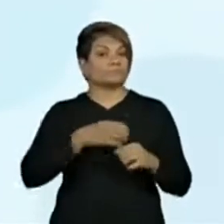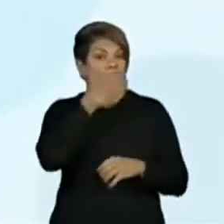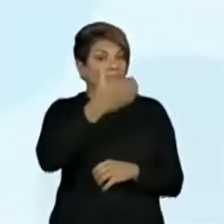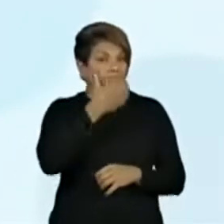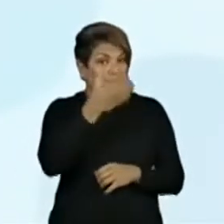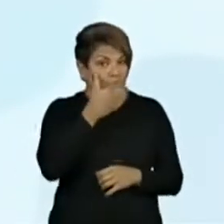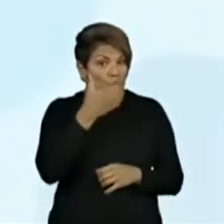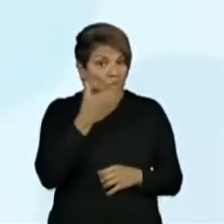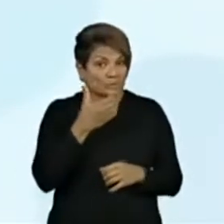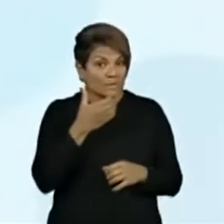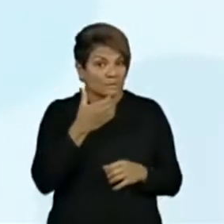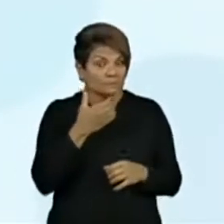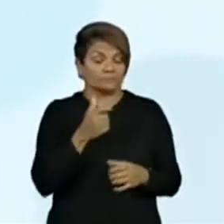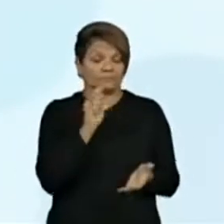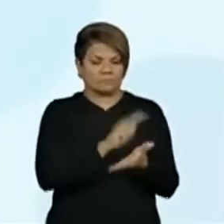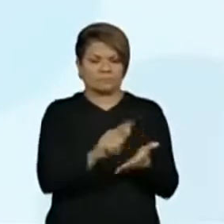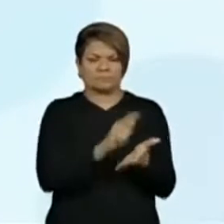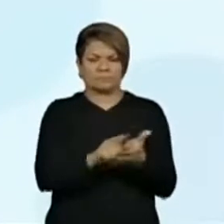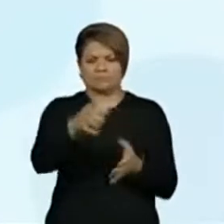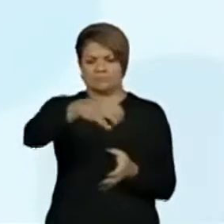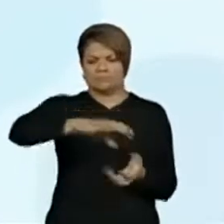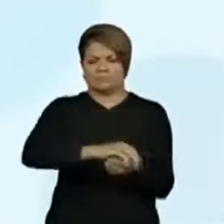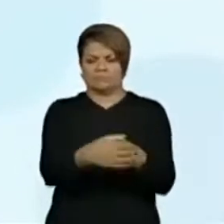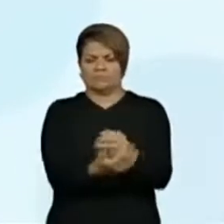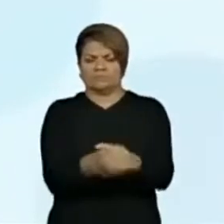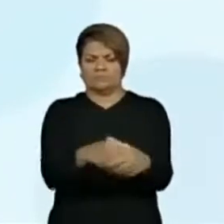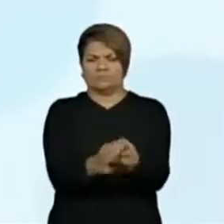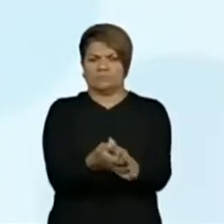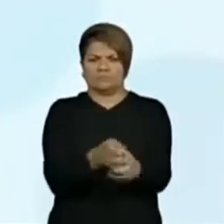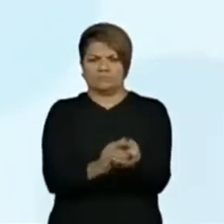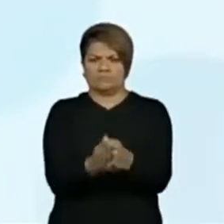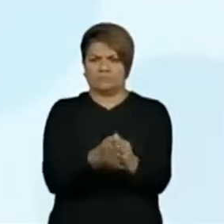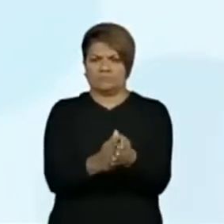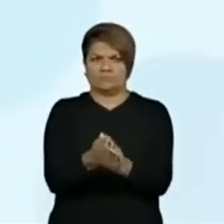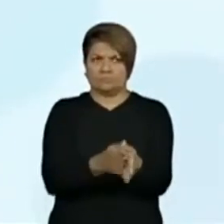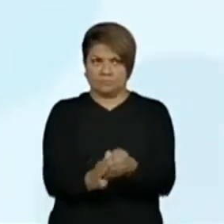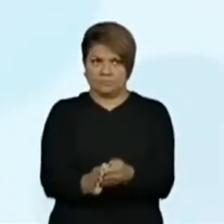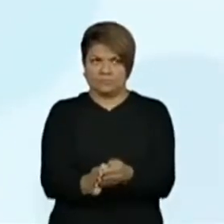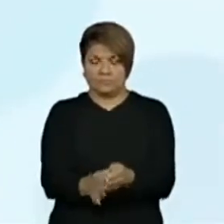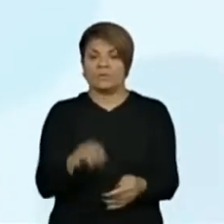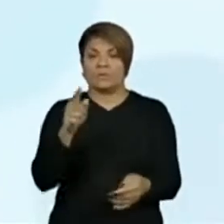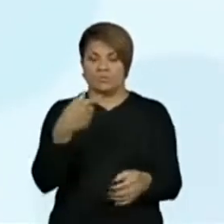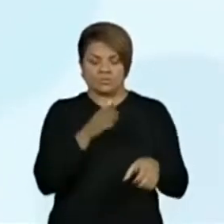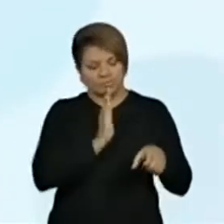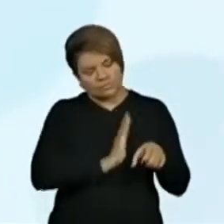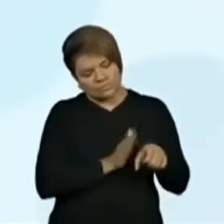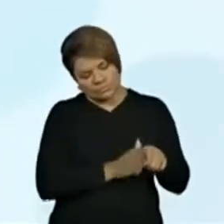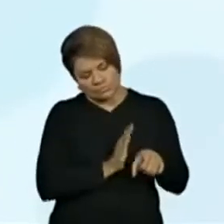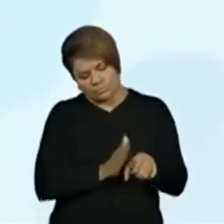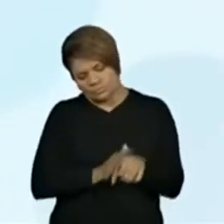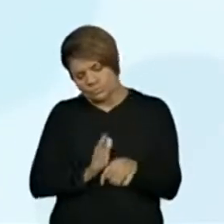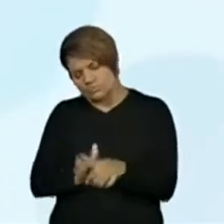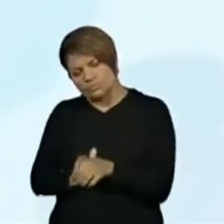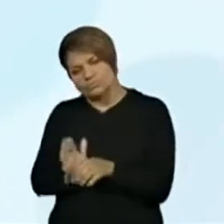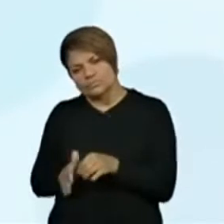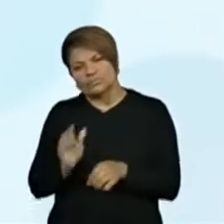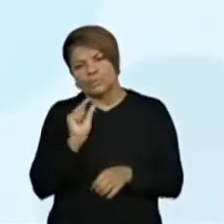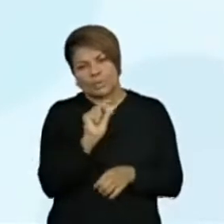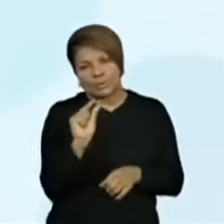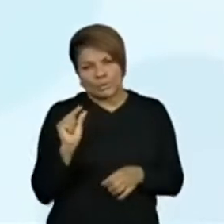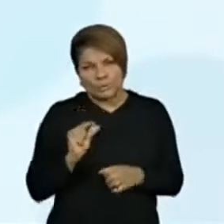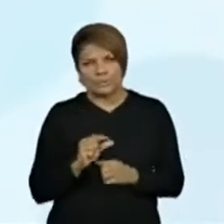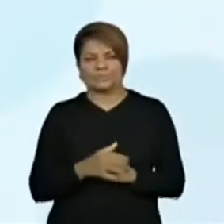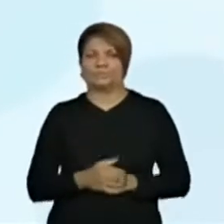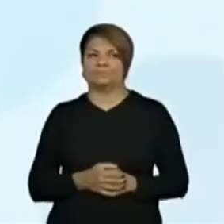frutas. Corte as frutas em pedaços pequenos. Coloque todas